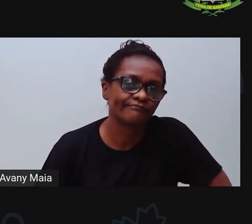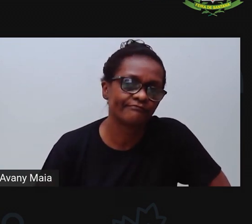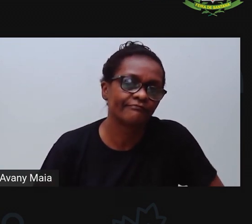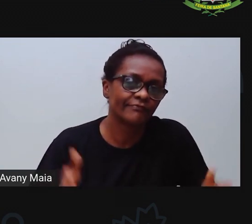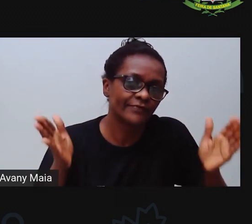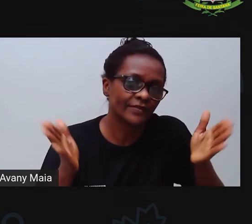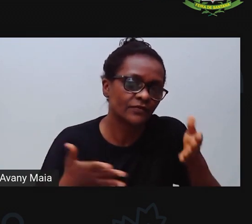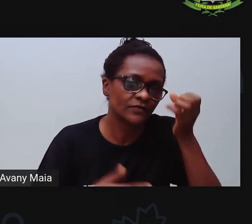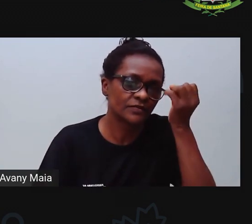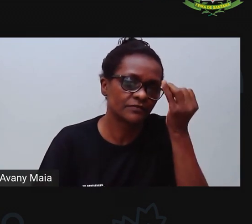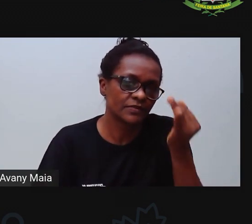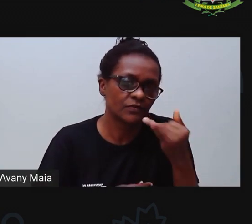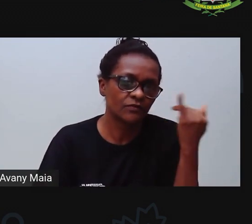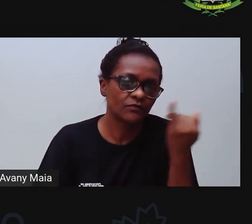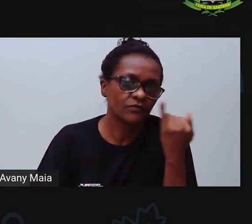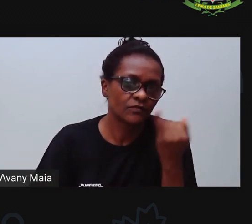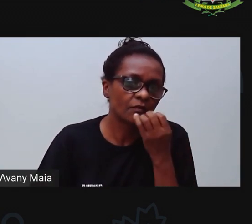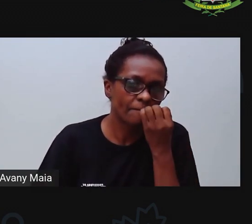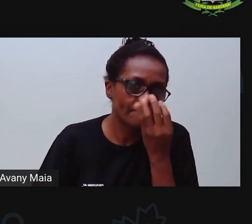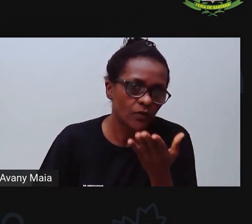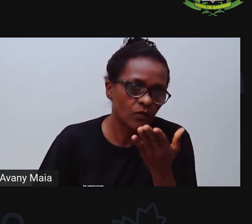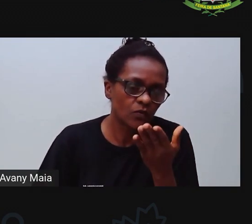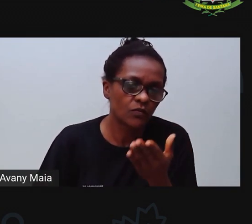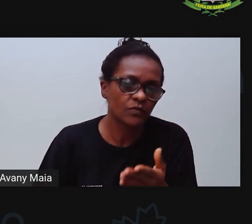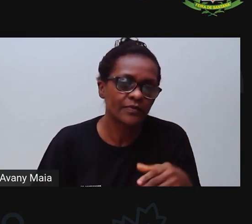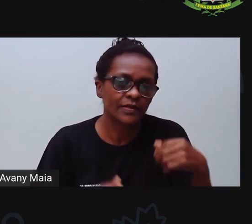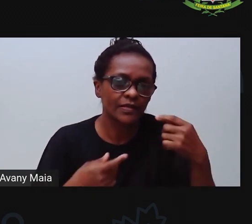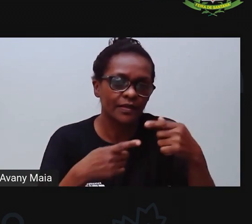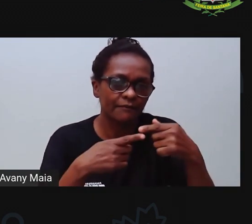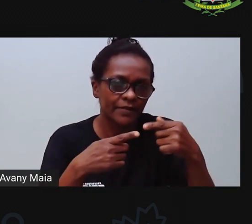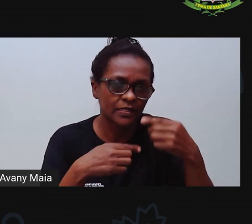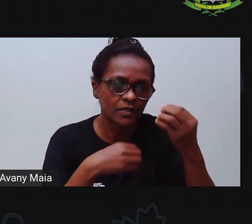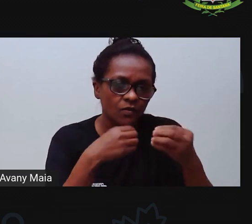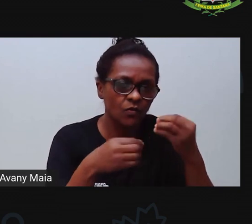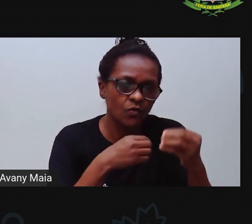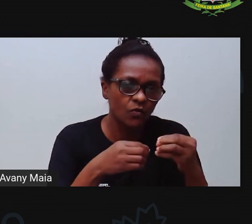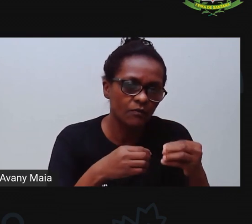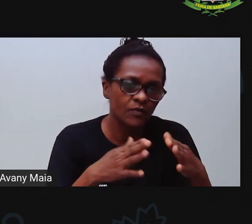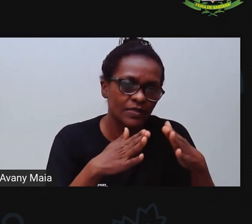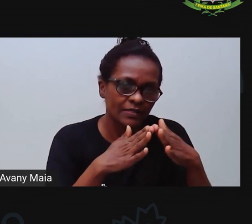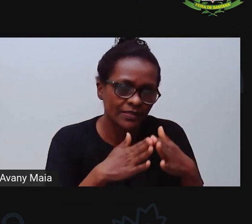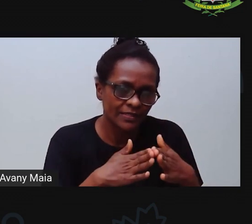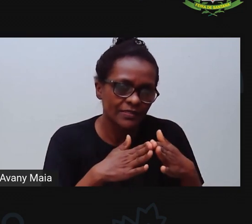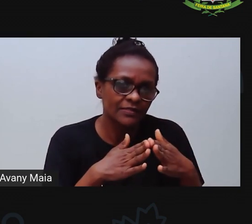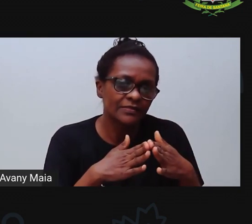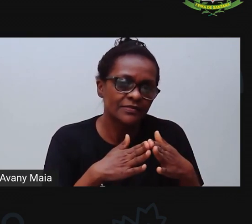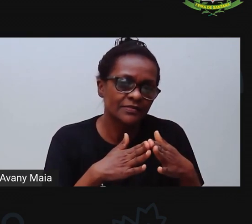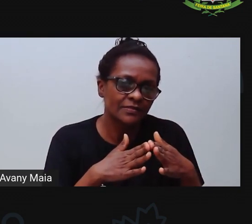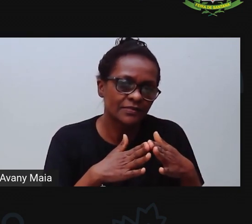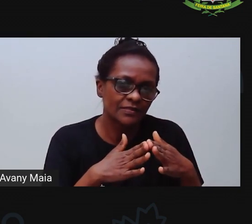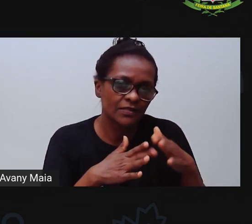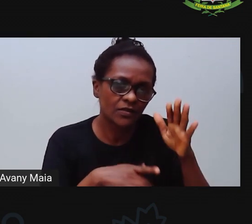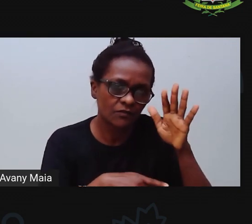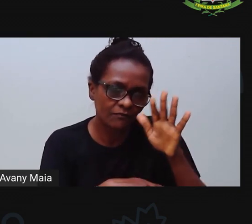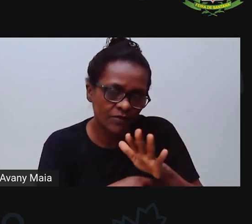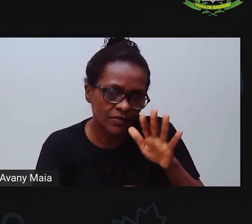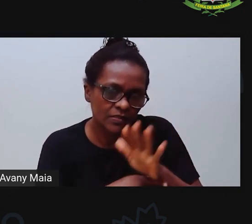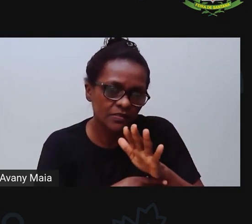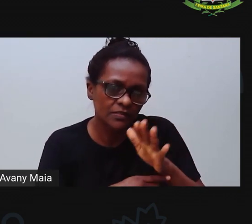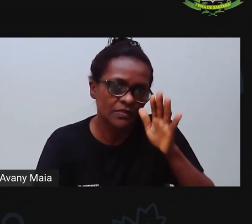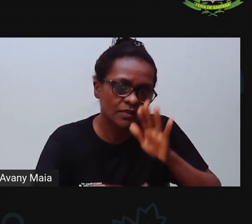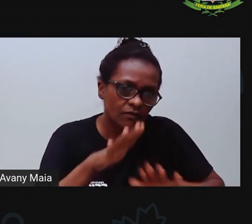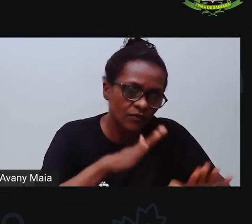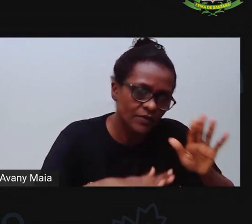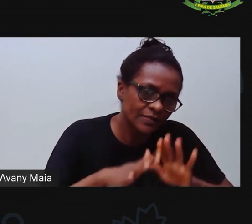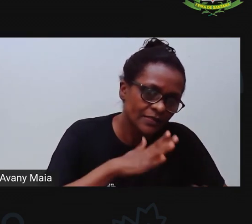de hoje foi sobre isso, A gente falar sobre os deveres e os direitos em casa. Para vocês entenderem que dentro da casa de